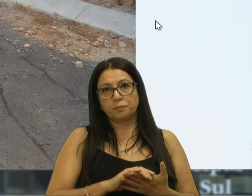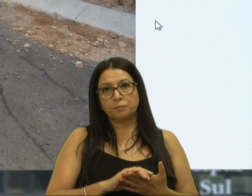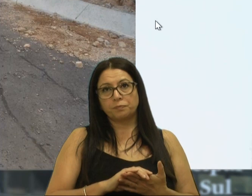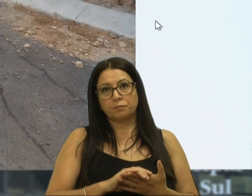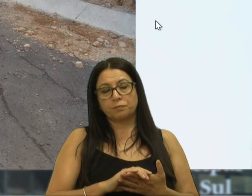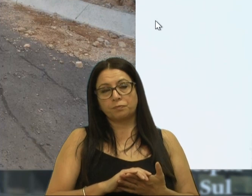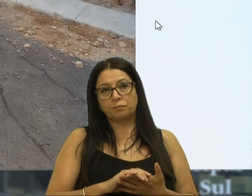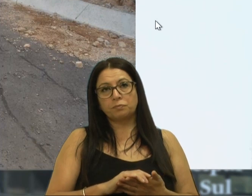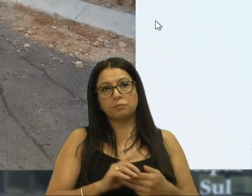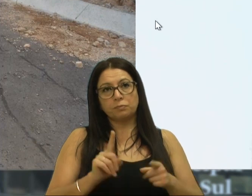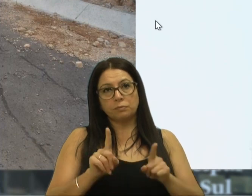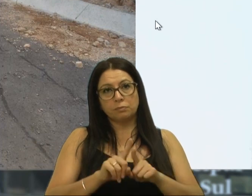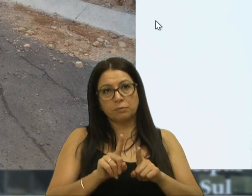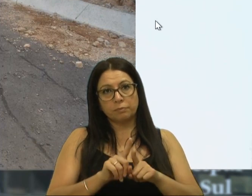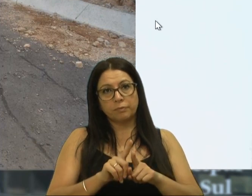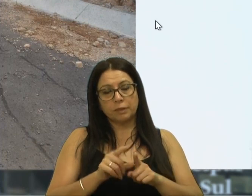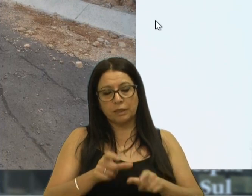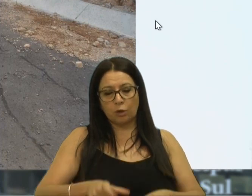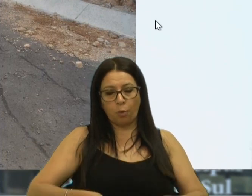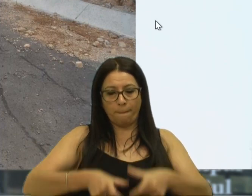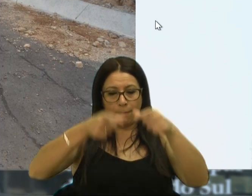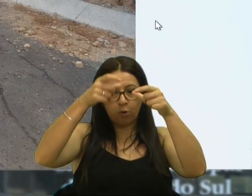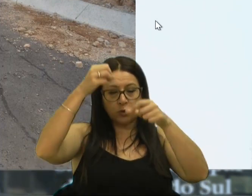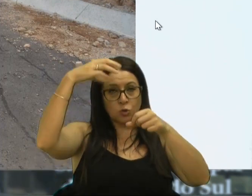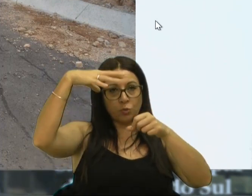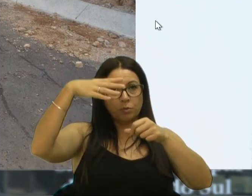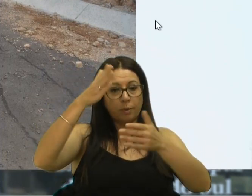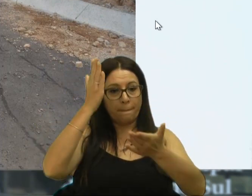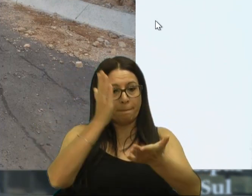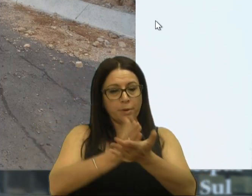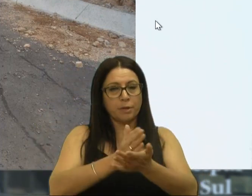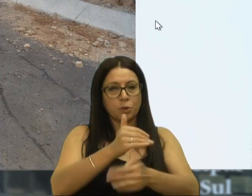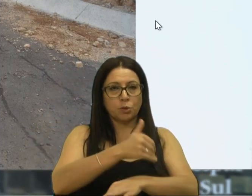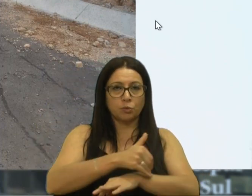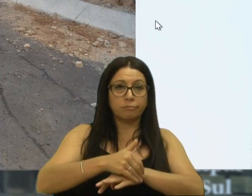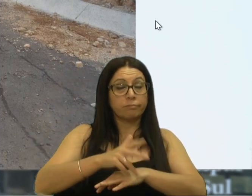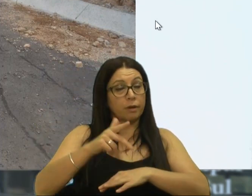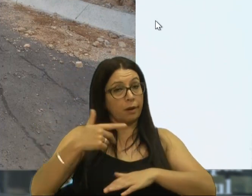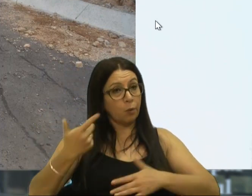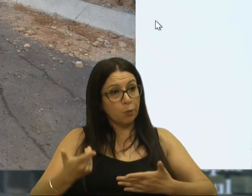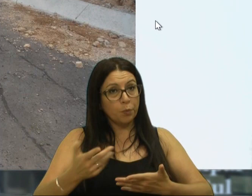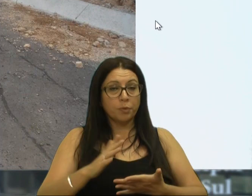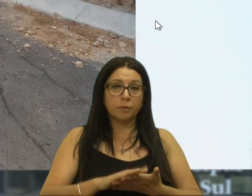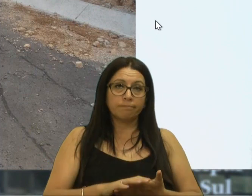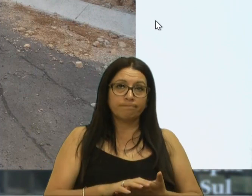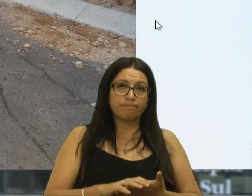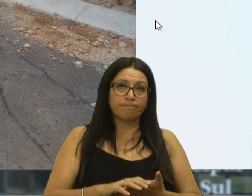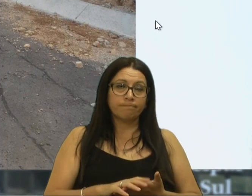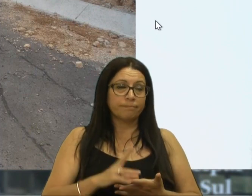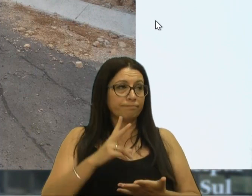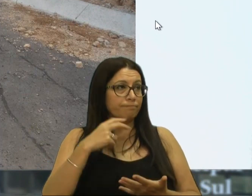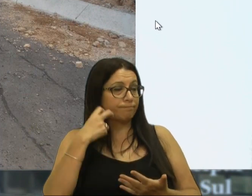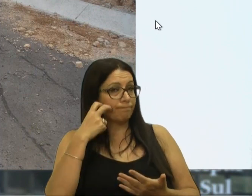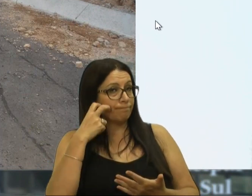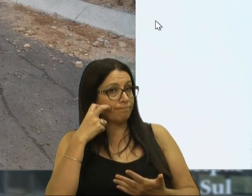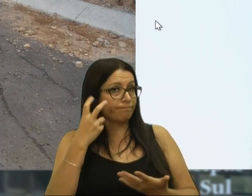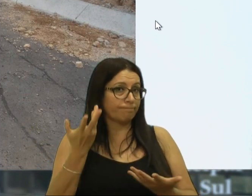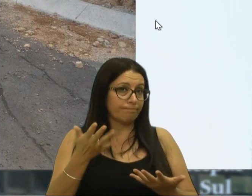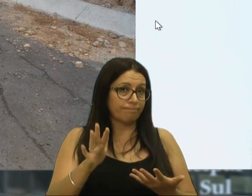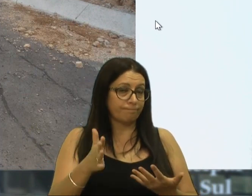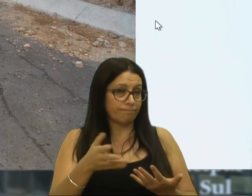Como também temos esses postos no meio da rua, que é outra, podemos dizer assim, eu sempre uso uma vergonha, muitas vezes, assim,